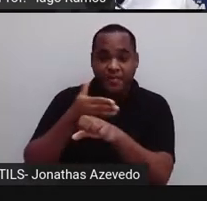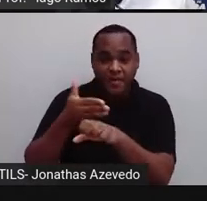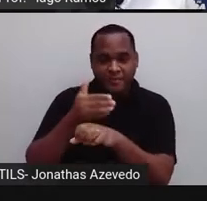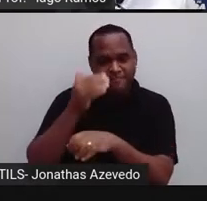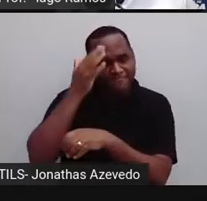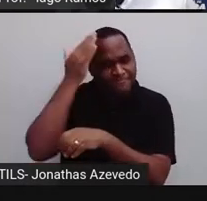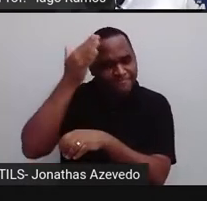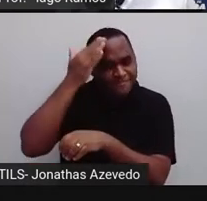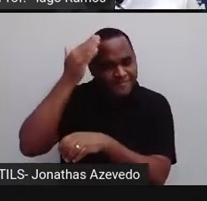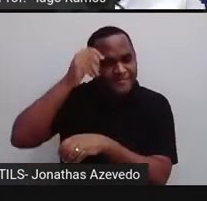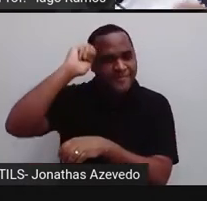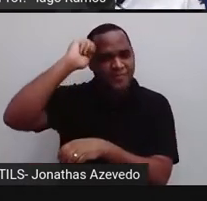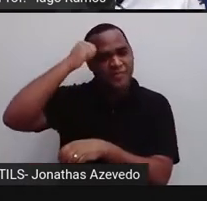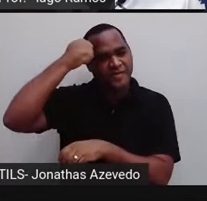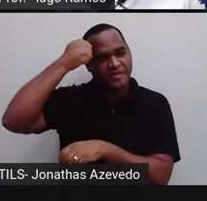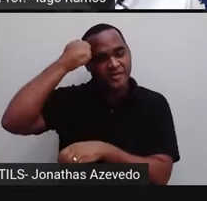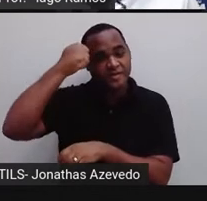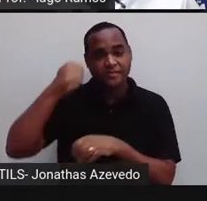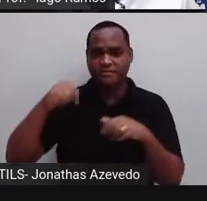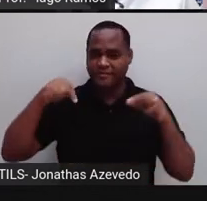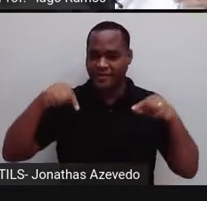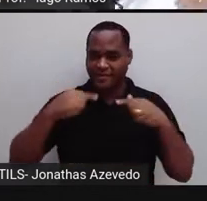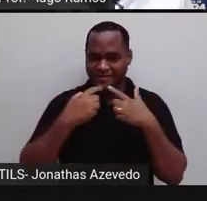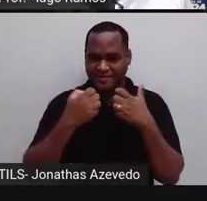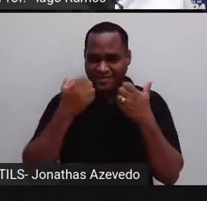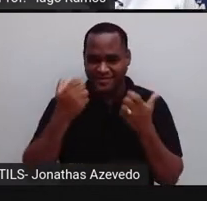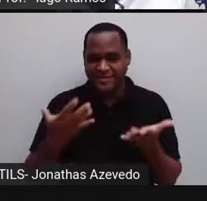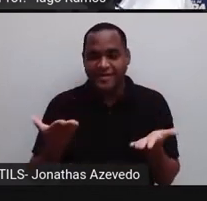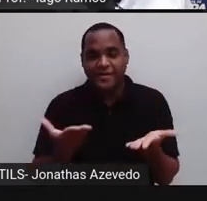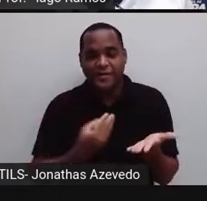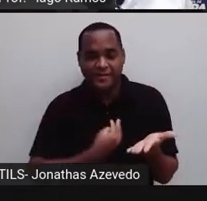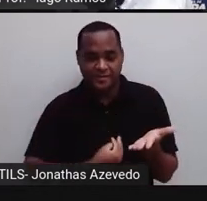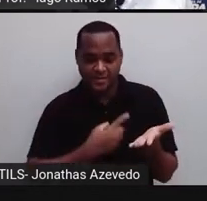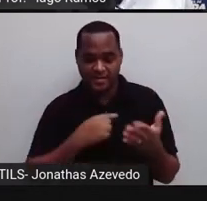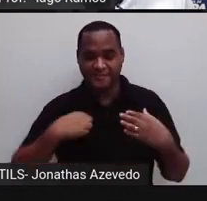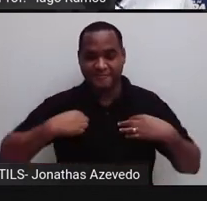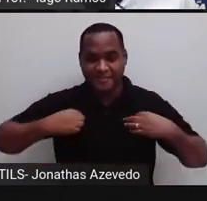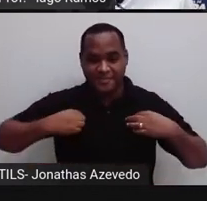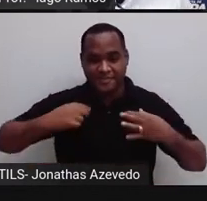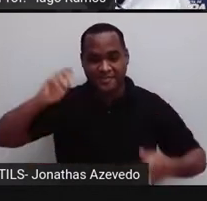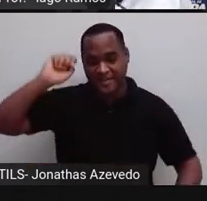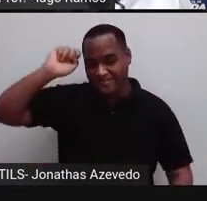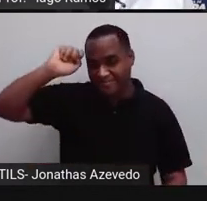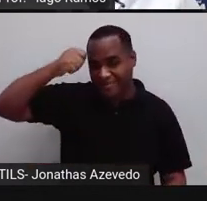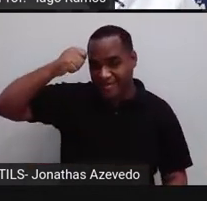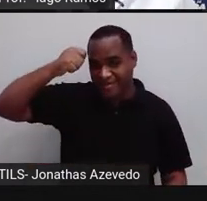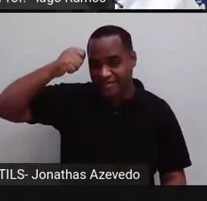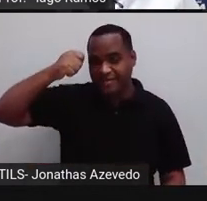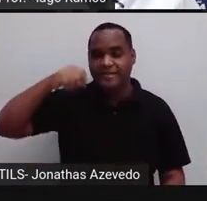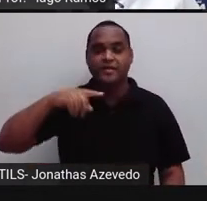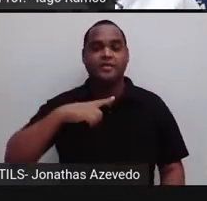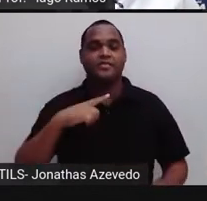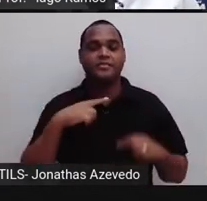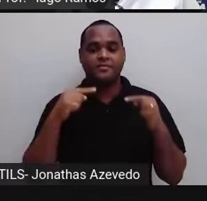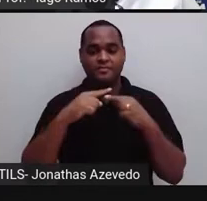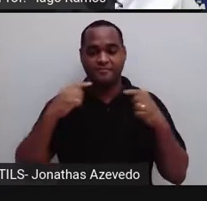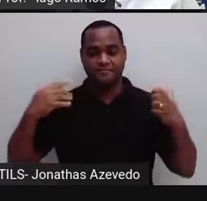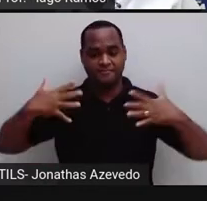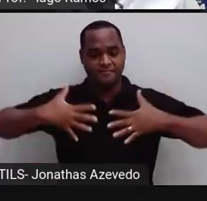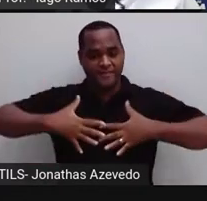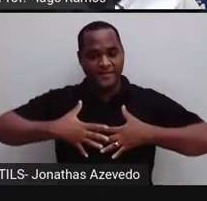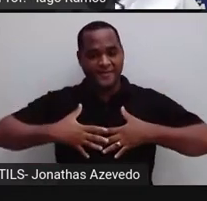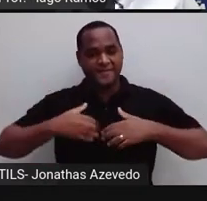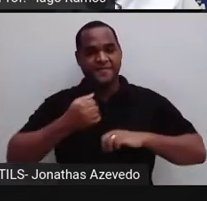cabelos pretos. Nesse momento aqui da aula, visto uma camisa preta, por cima visto também um jaleco branco